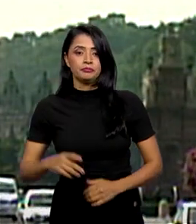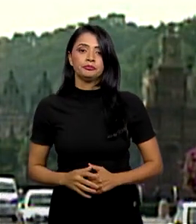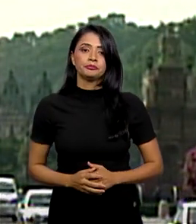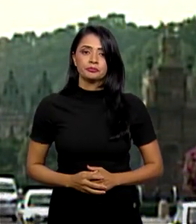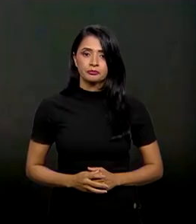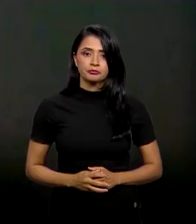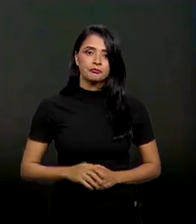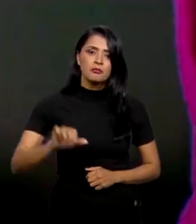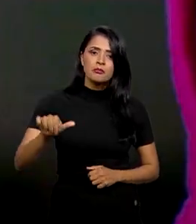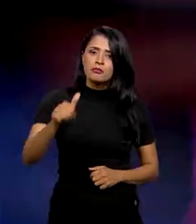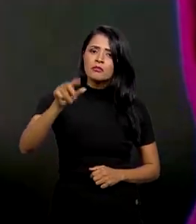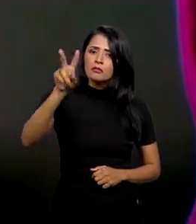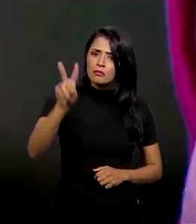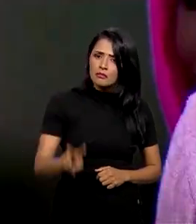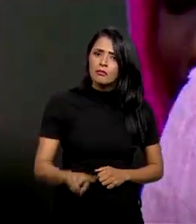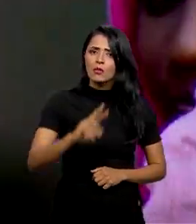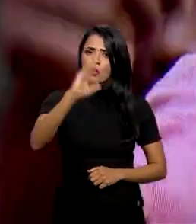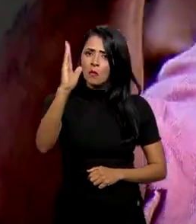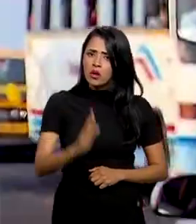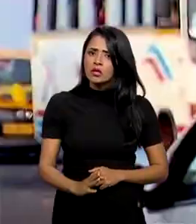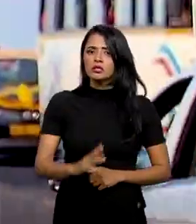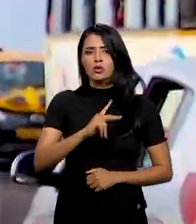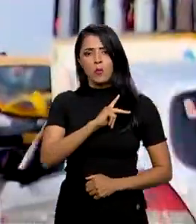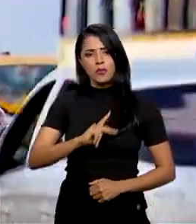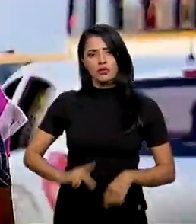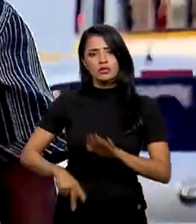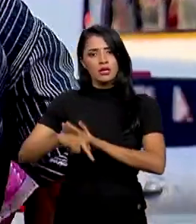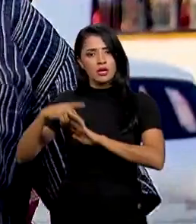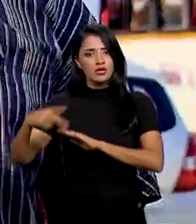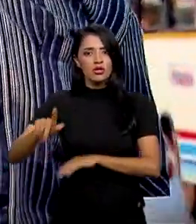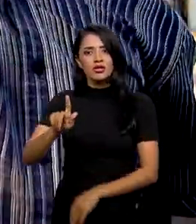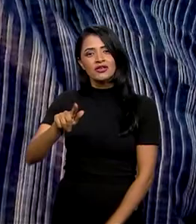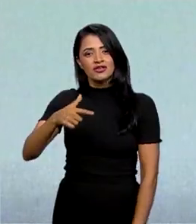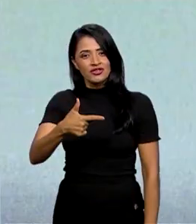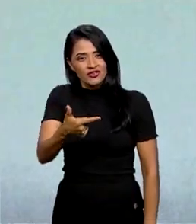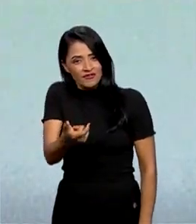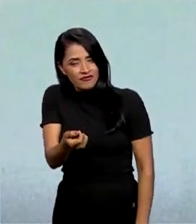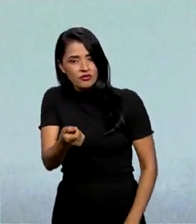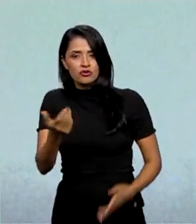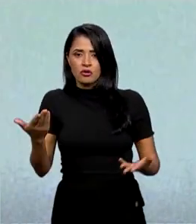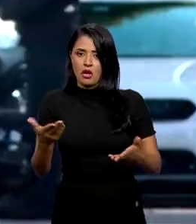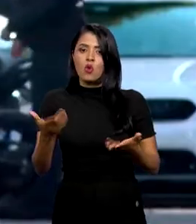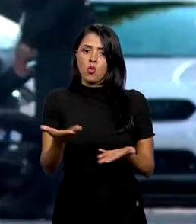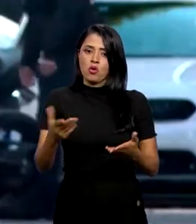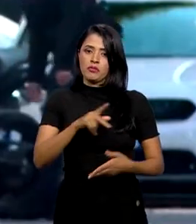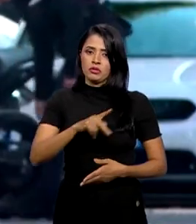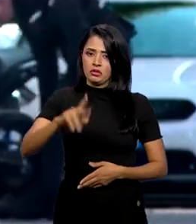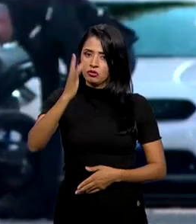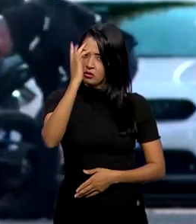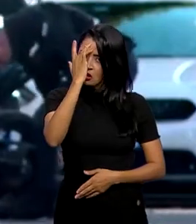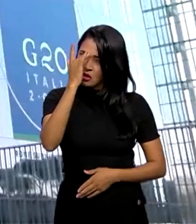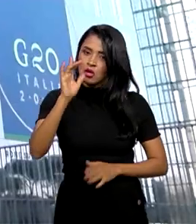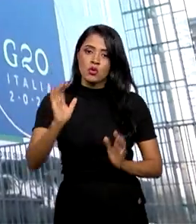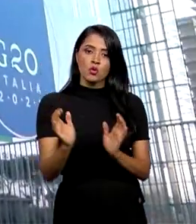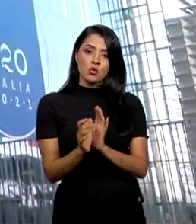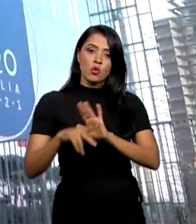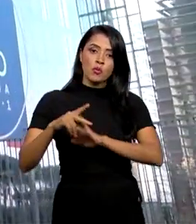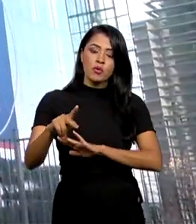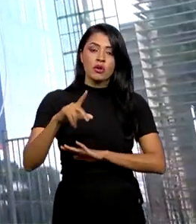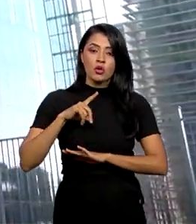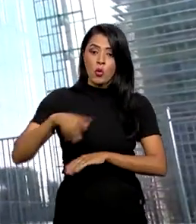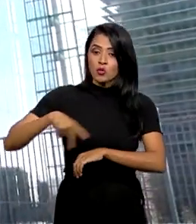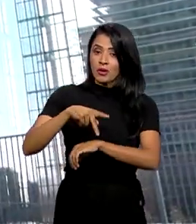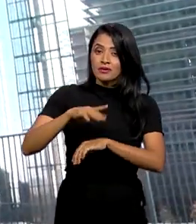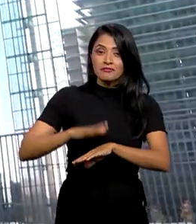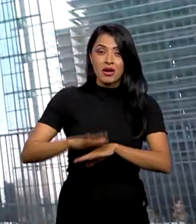Pela primeira vez, o Brasil vai assumir a presidência do G20, que atualmente está com a Índia. O grupo, formado pelas economias